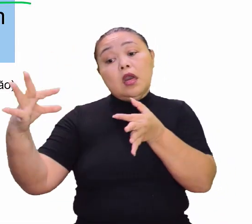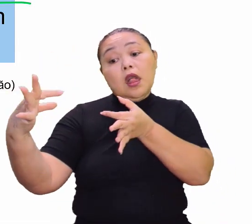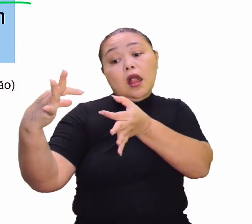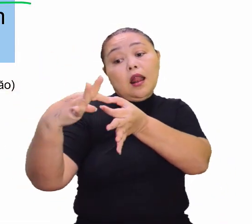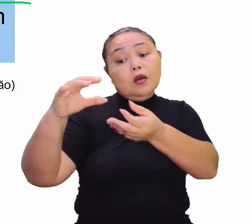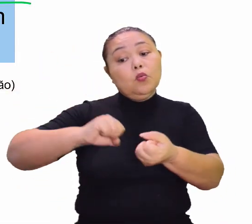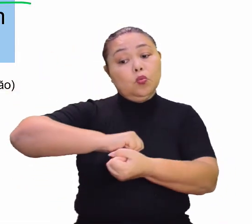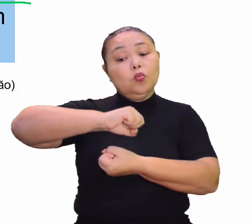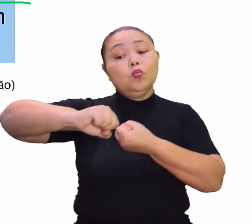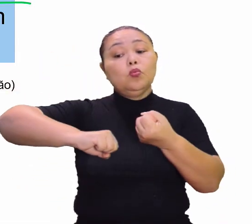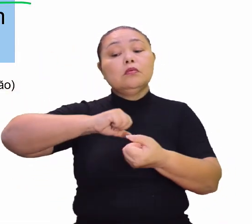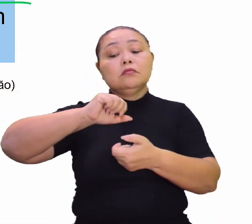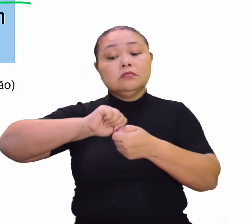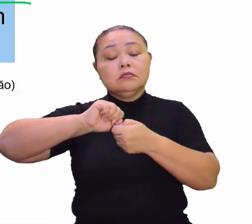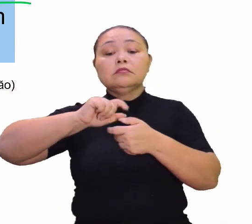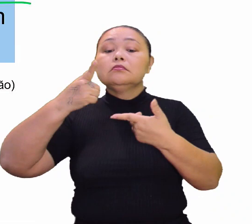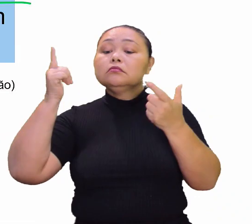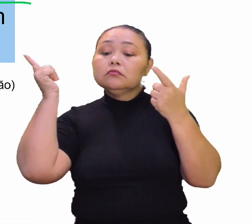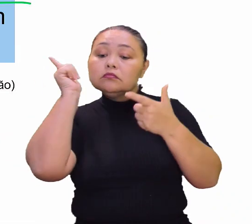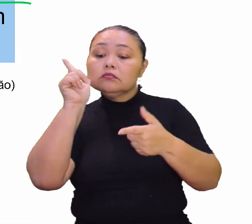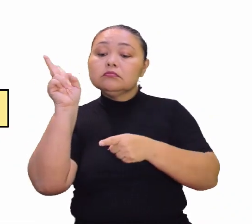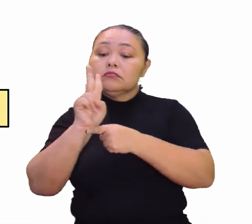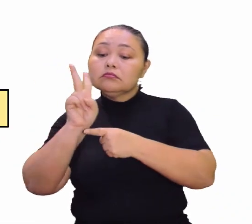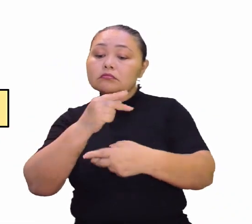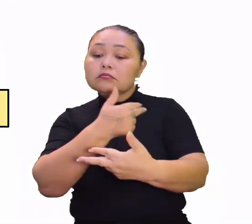conservar e preservar boa parte dos recursos.